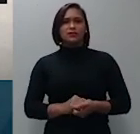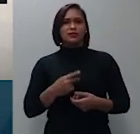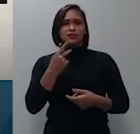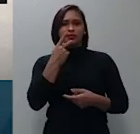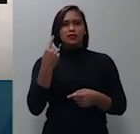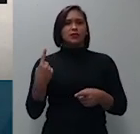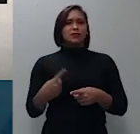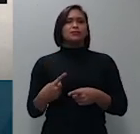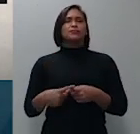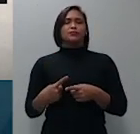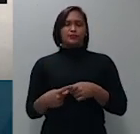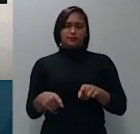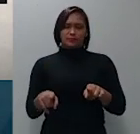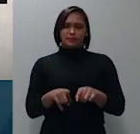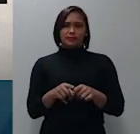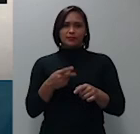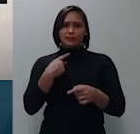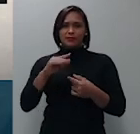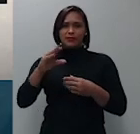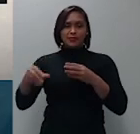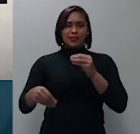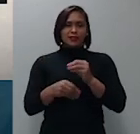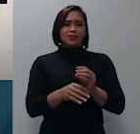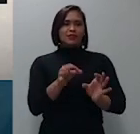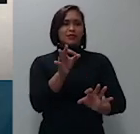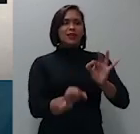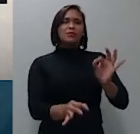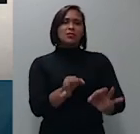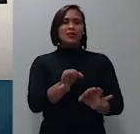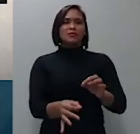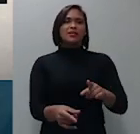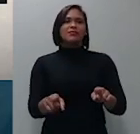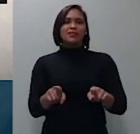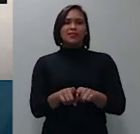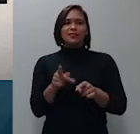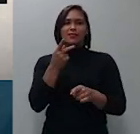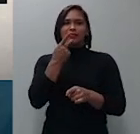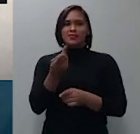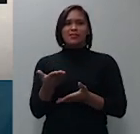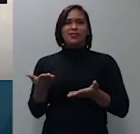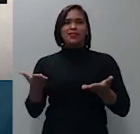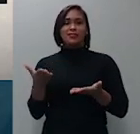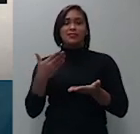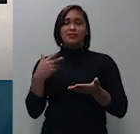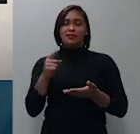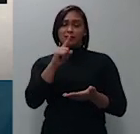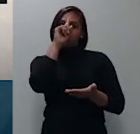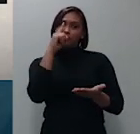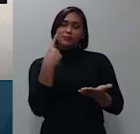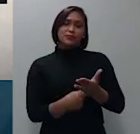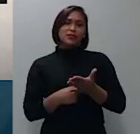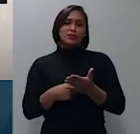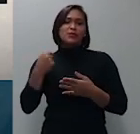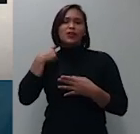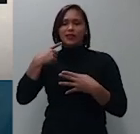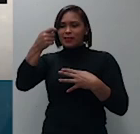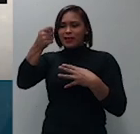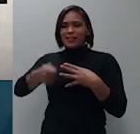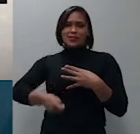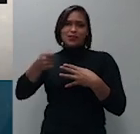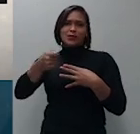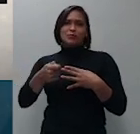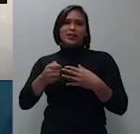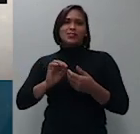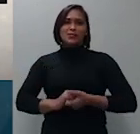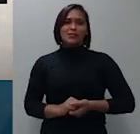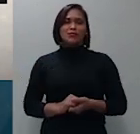recuperação judicial e outros em face da decisão monocrática proferida a folhas 1-188